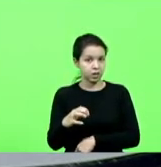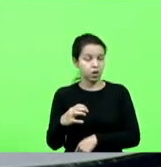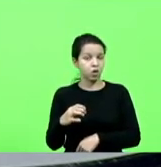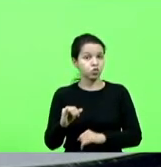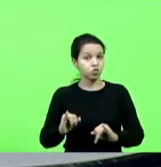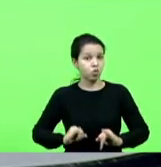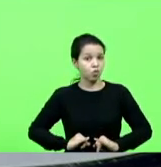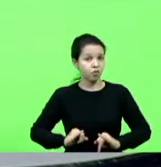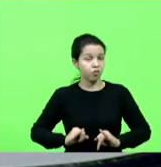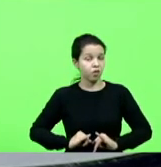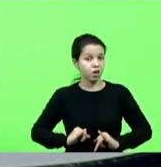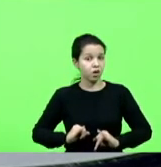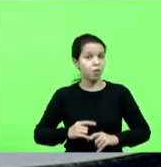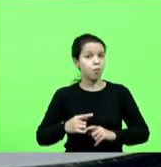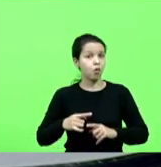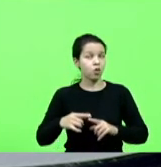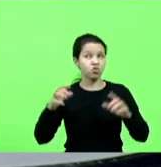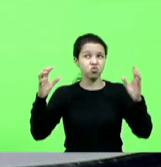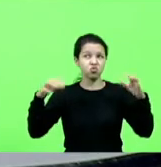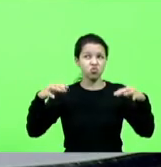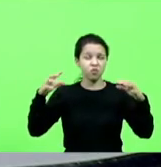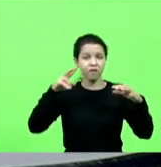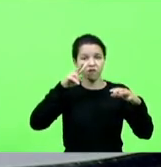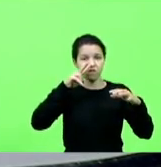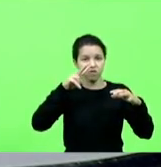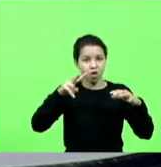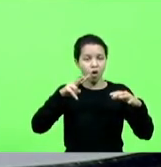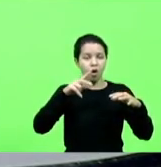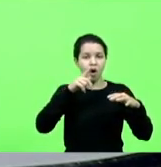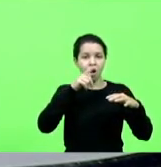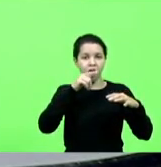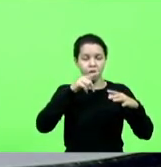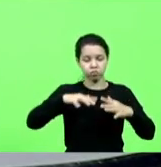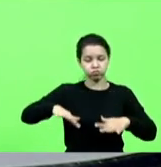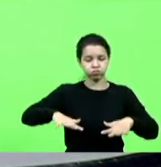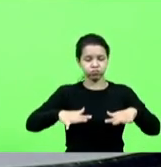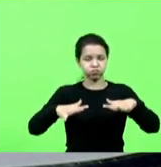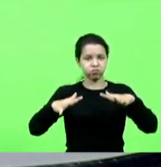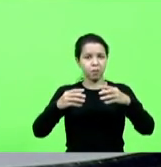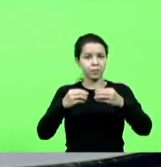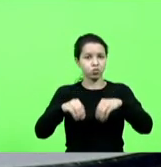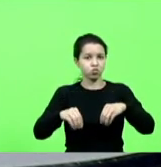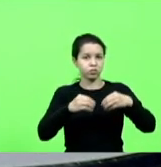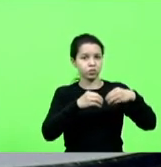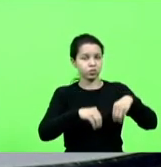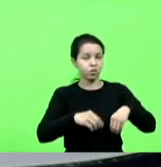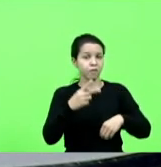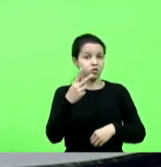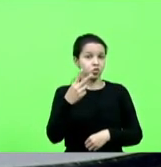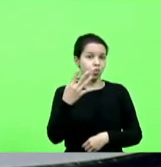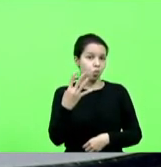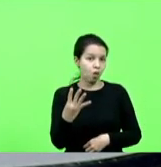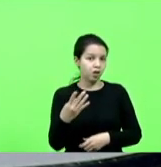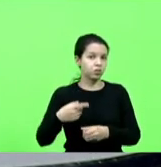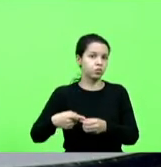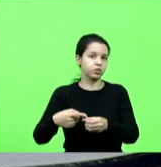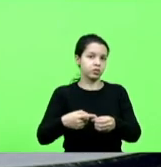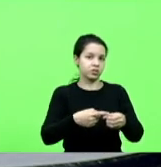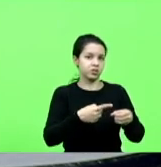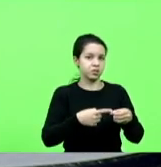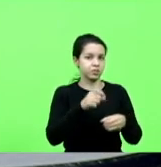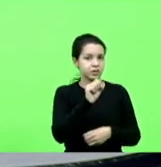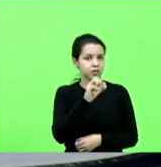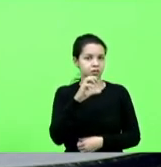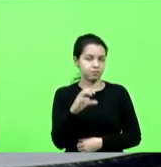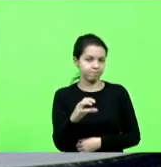chuvas, causando prejuízos e alagamentos em 24 municípios catarinenses. Esse